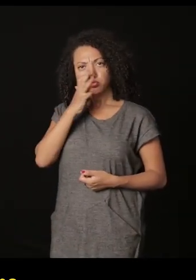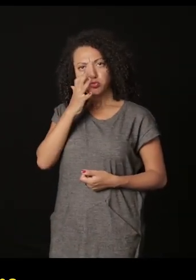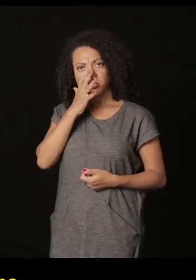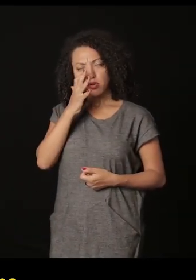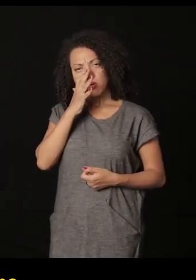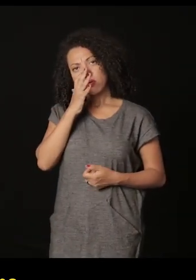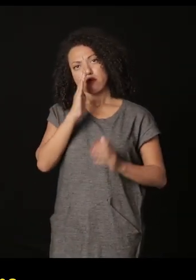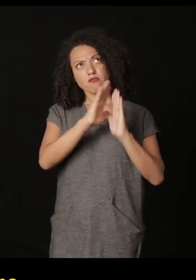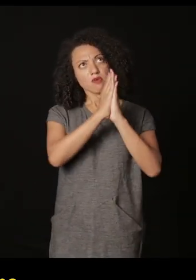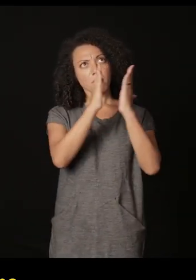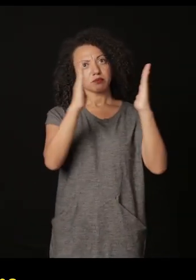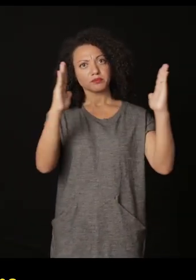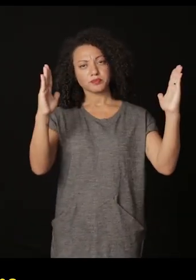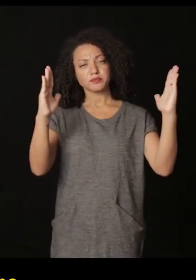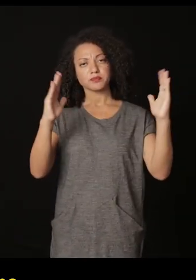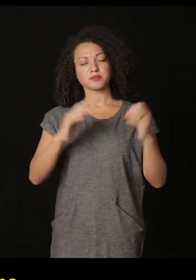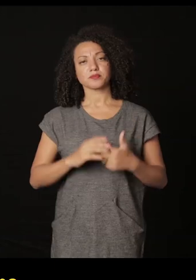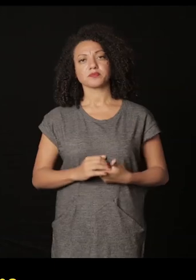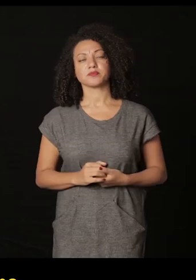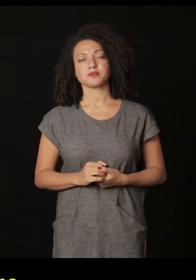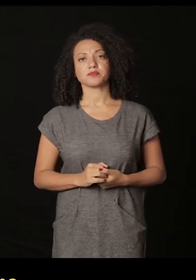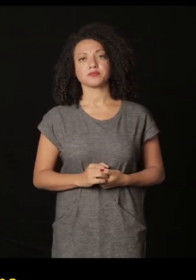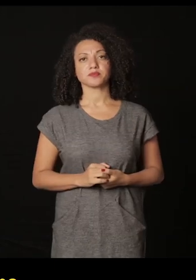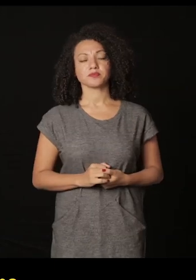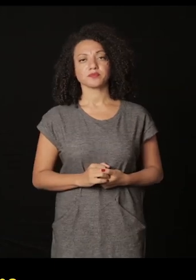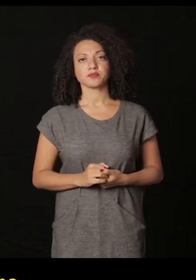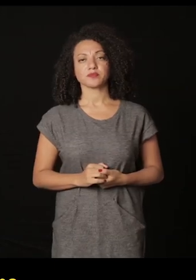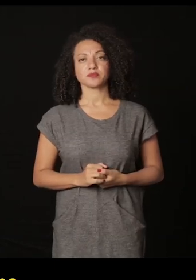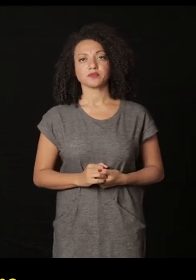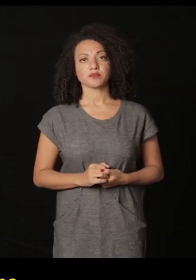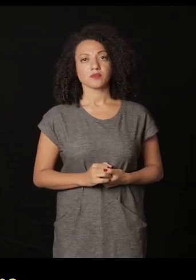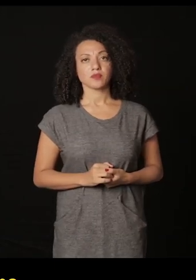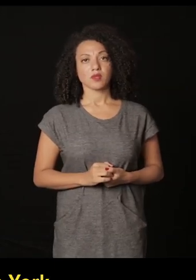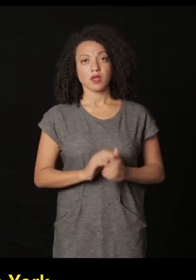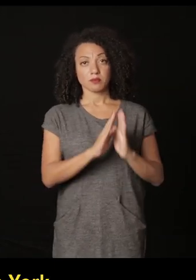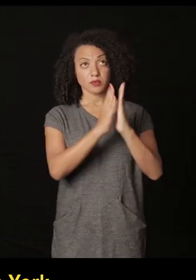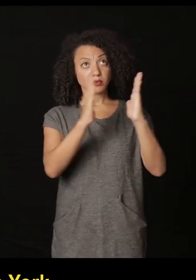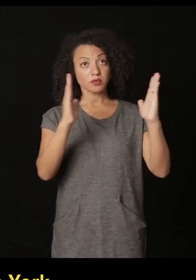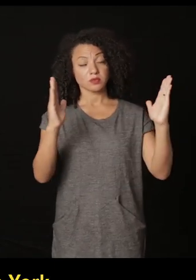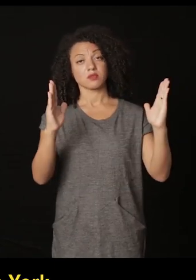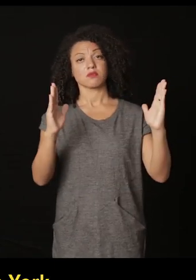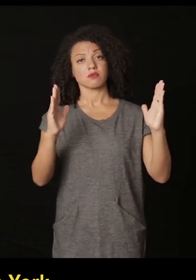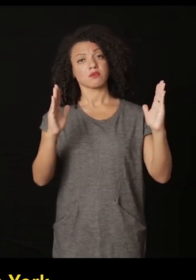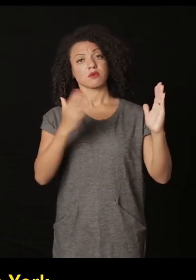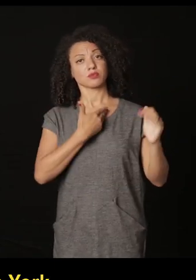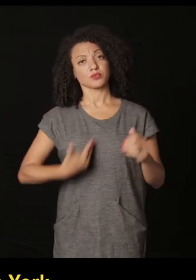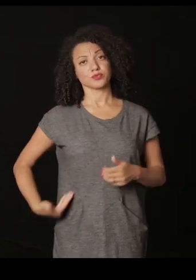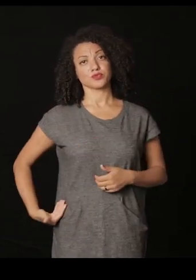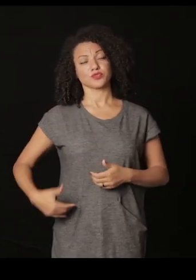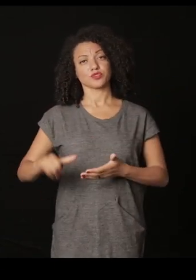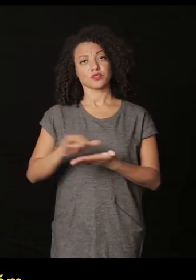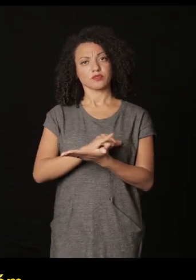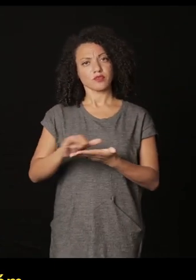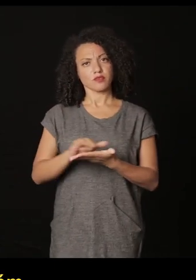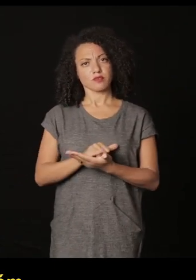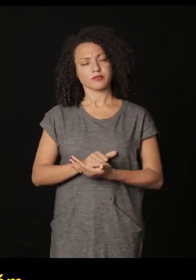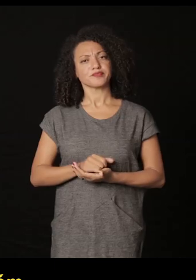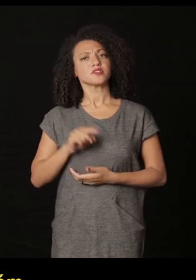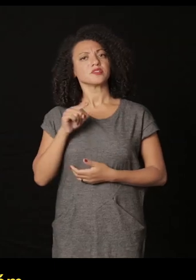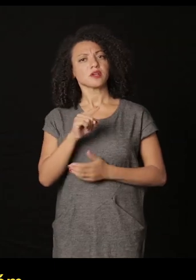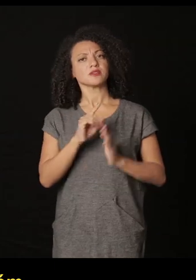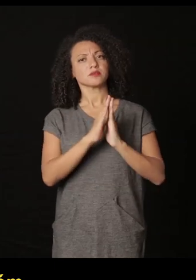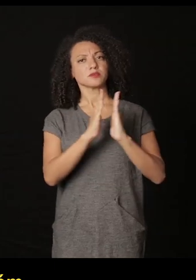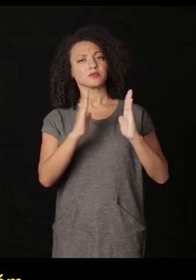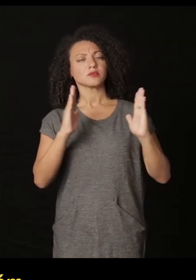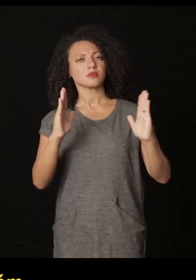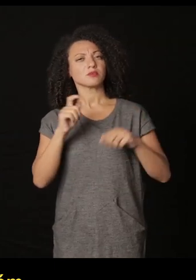muita admiración por esta biblioteca a New York Public Library a New York